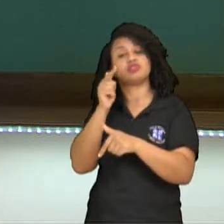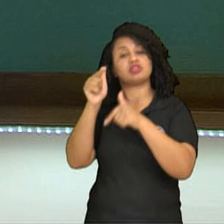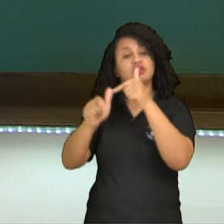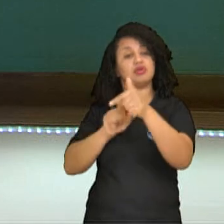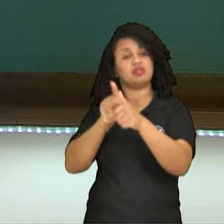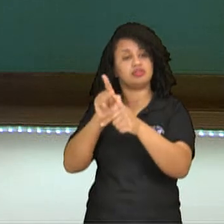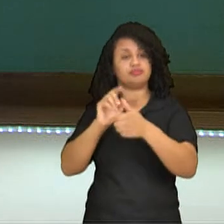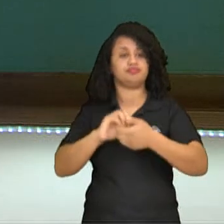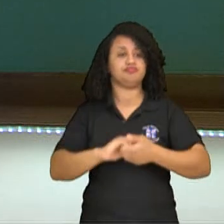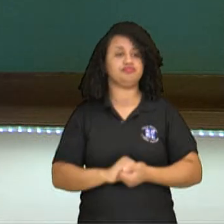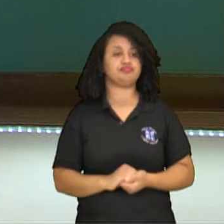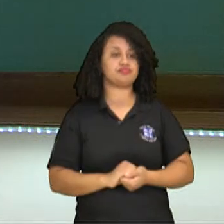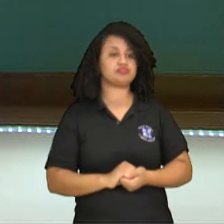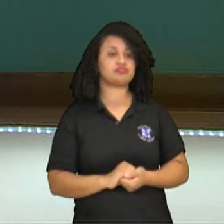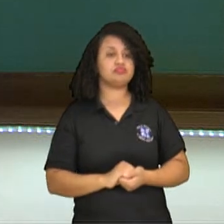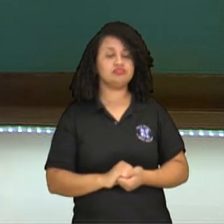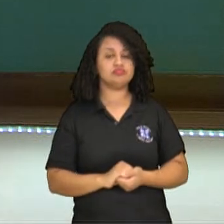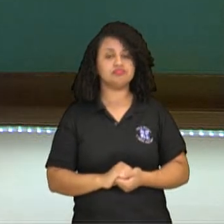buscar trabalho.